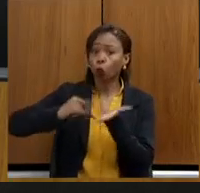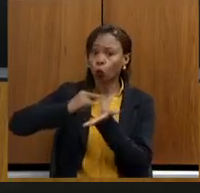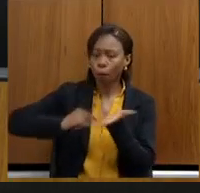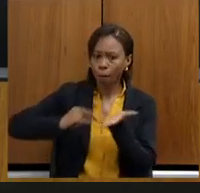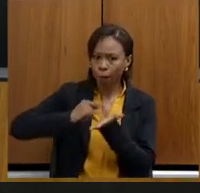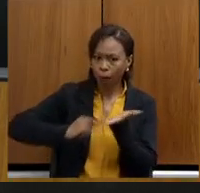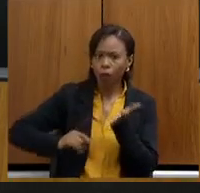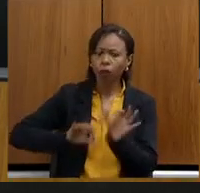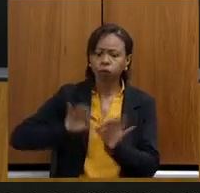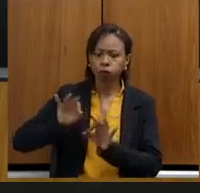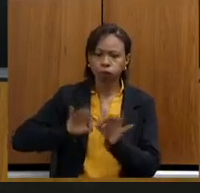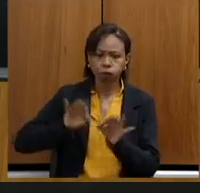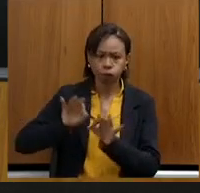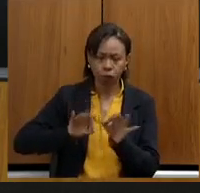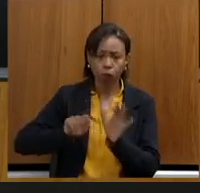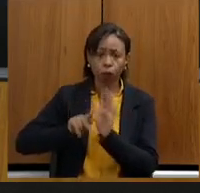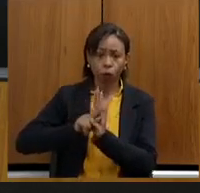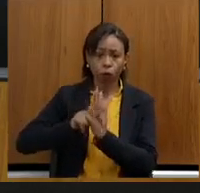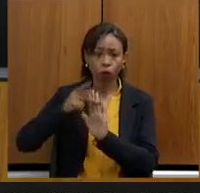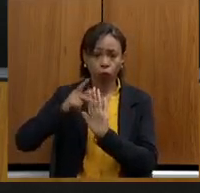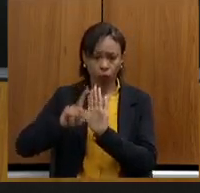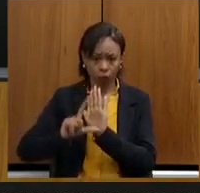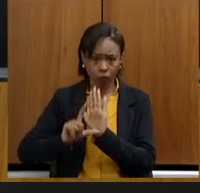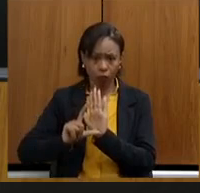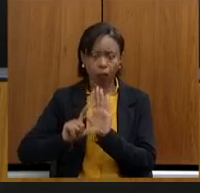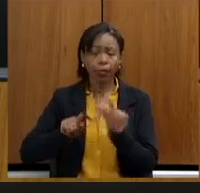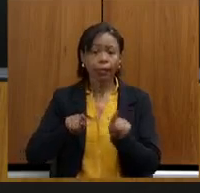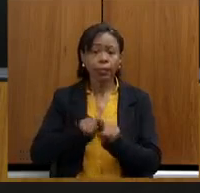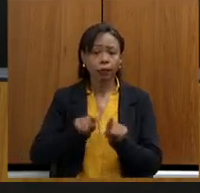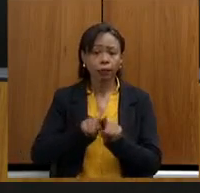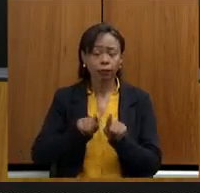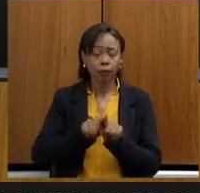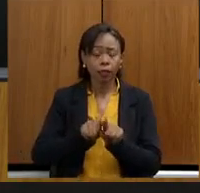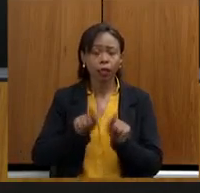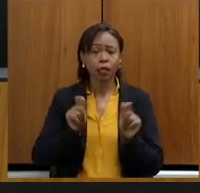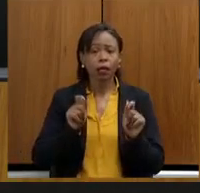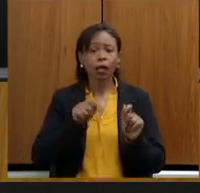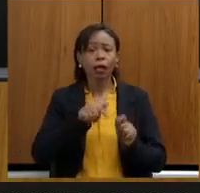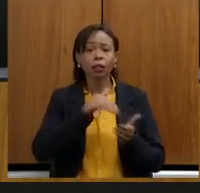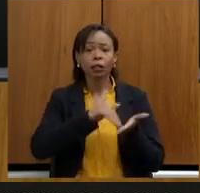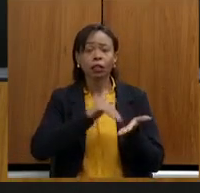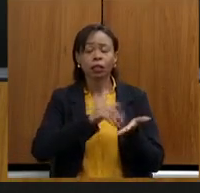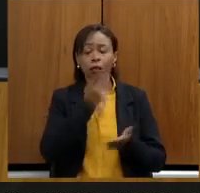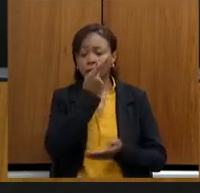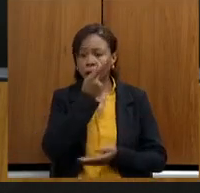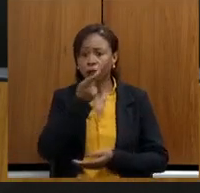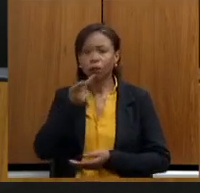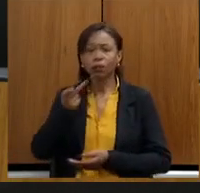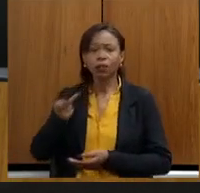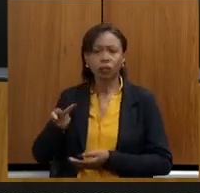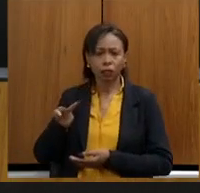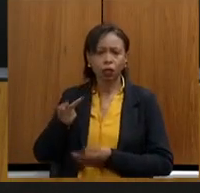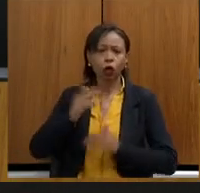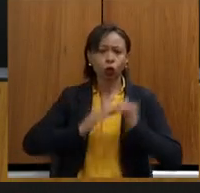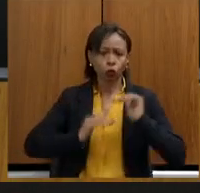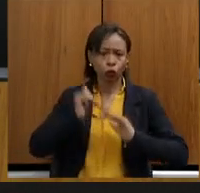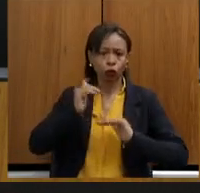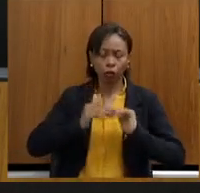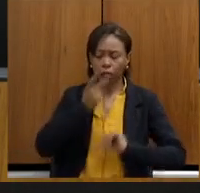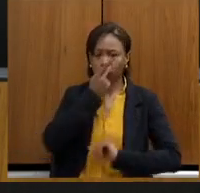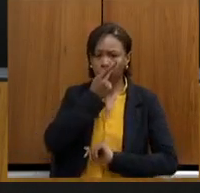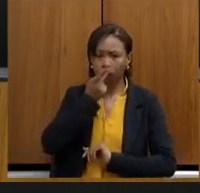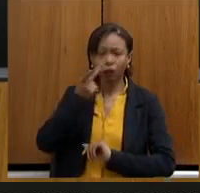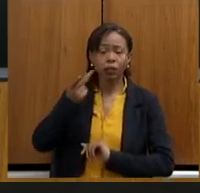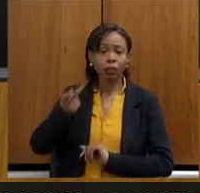projeto de lei, mas também que a Secretaria faça uma visita técnica e depois dessa